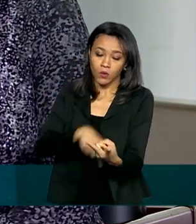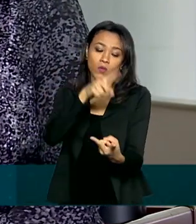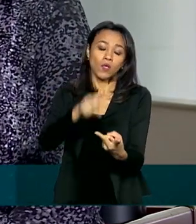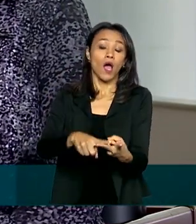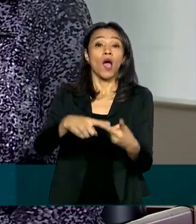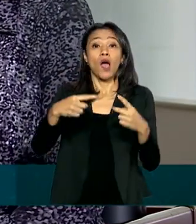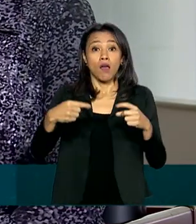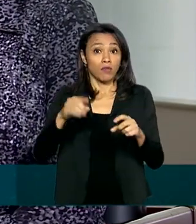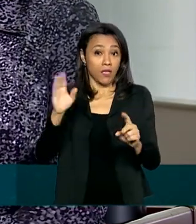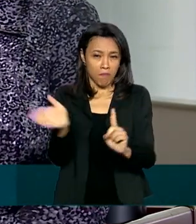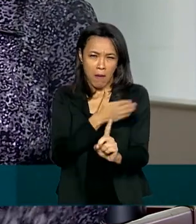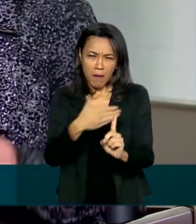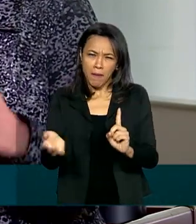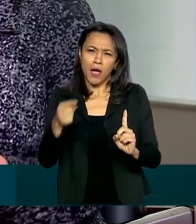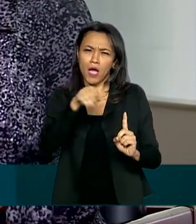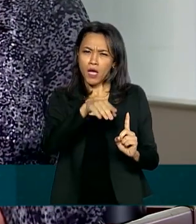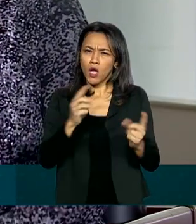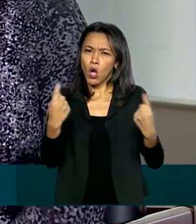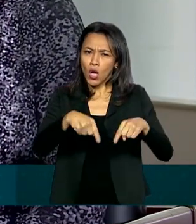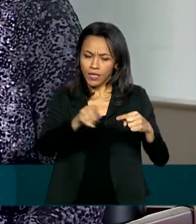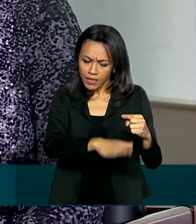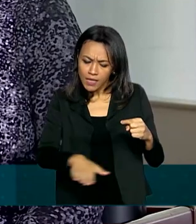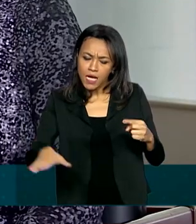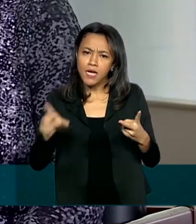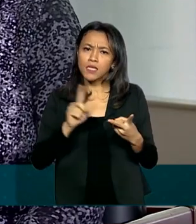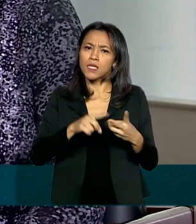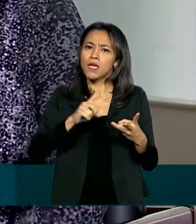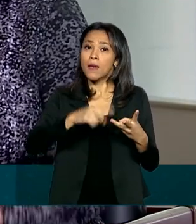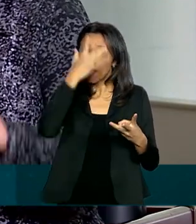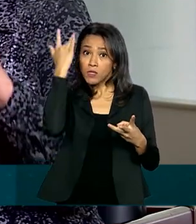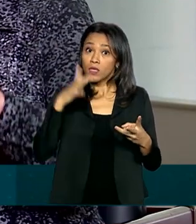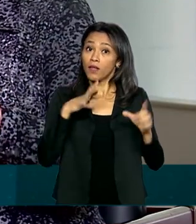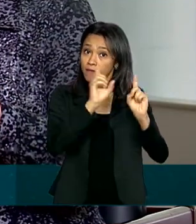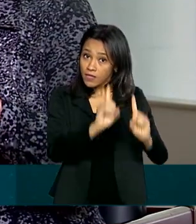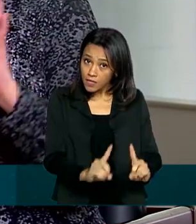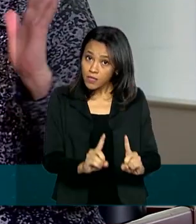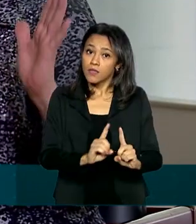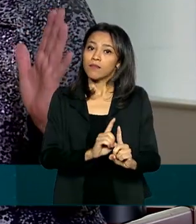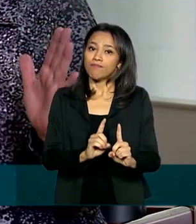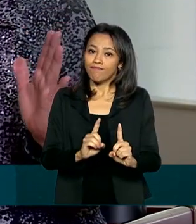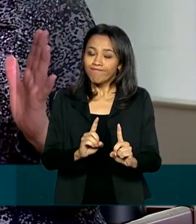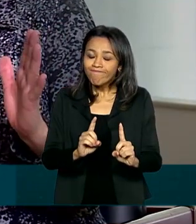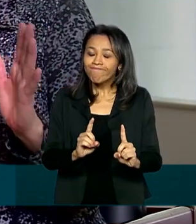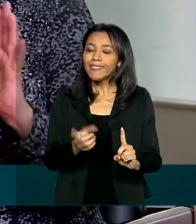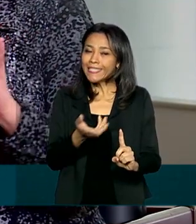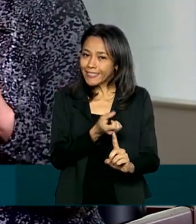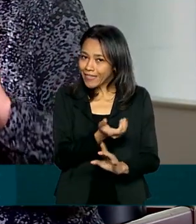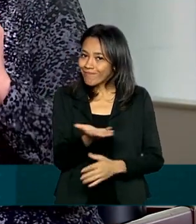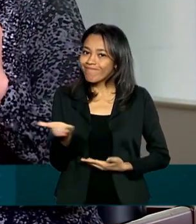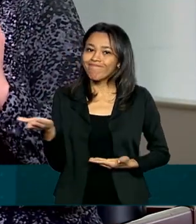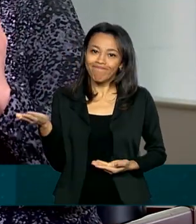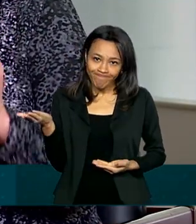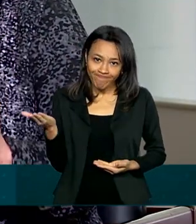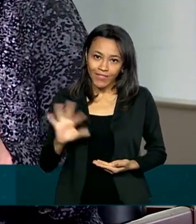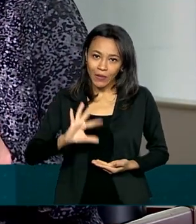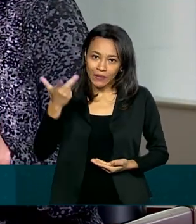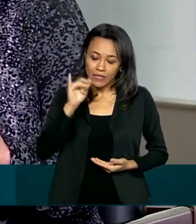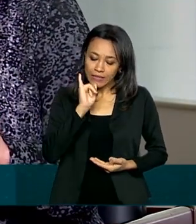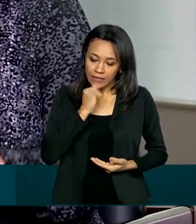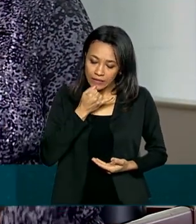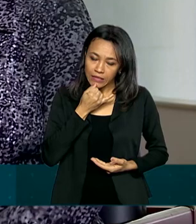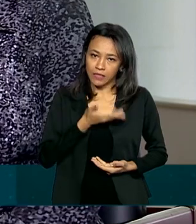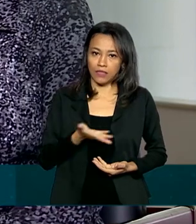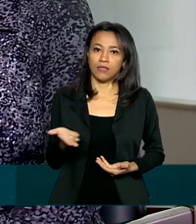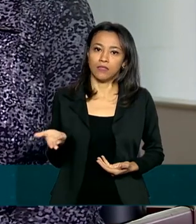contra a criança, a violência contra a pessoa com deficiência. E a gente está aí com esse quadro e esse quadro nos entristece